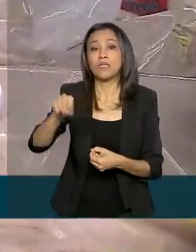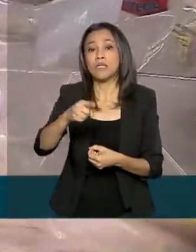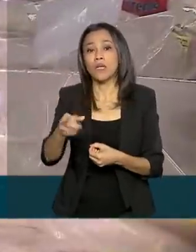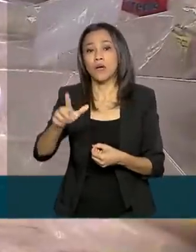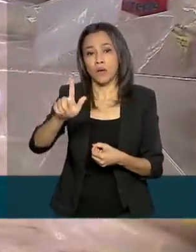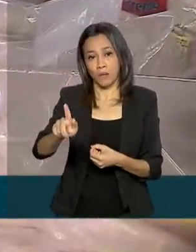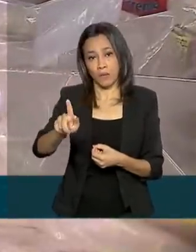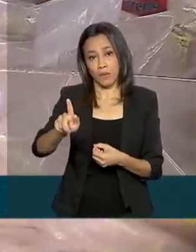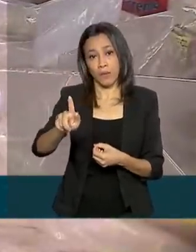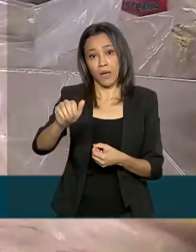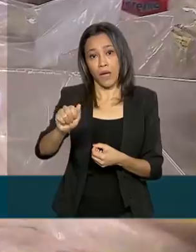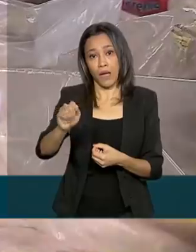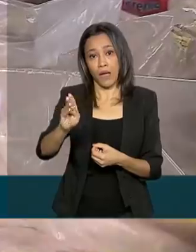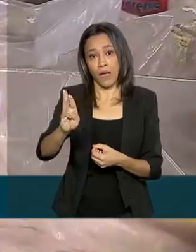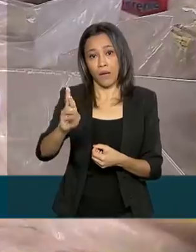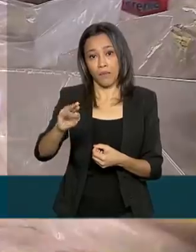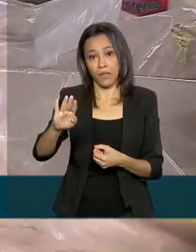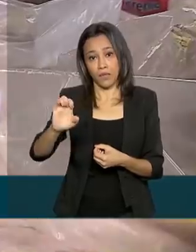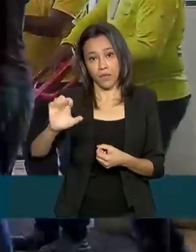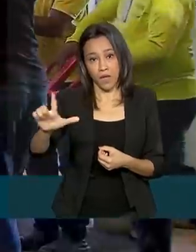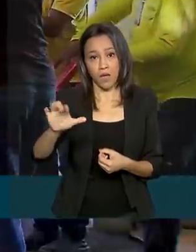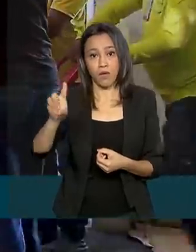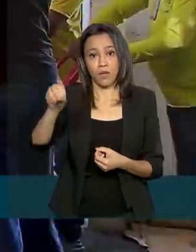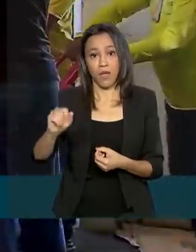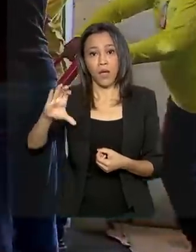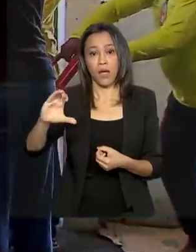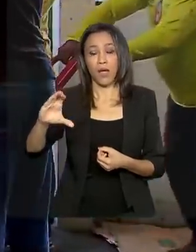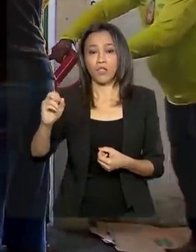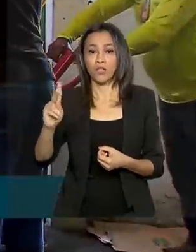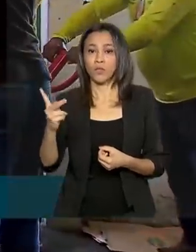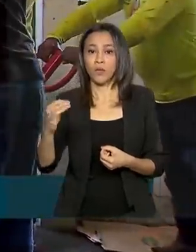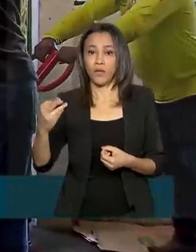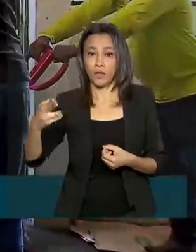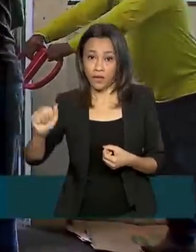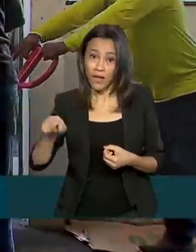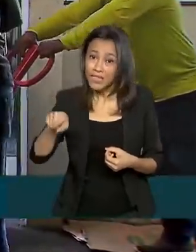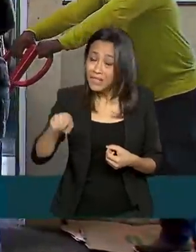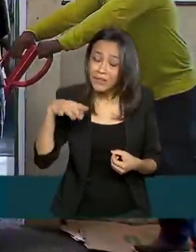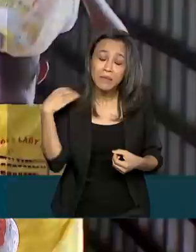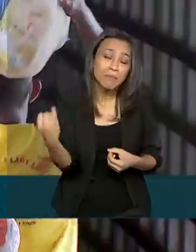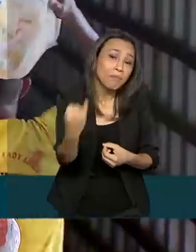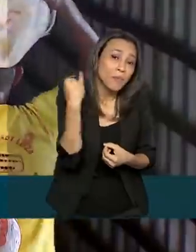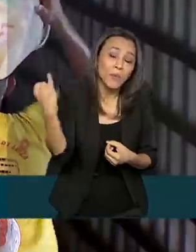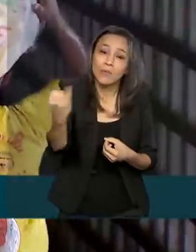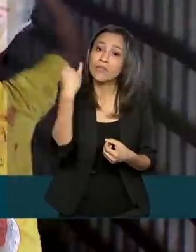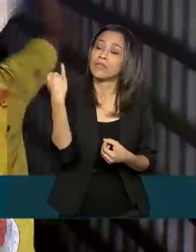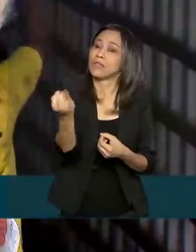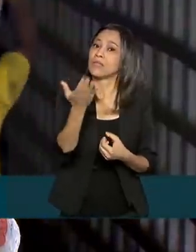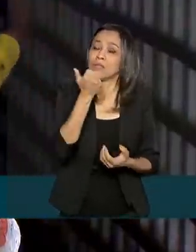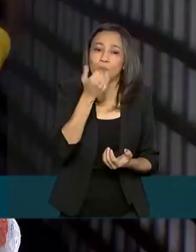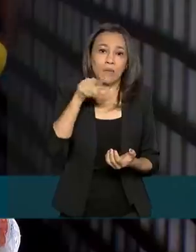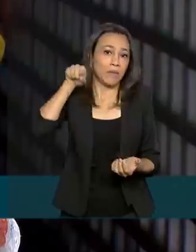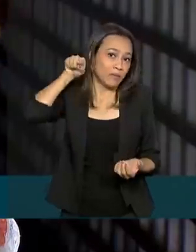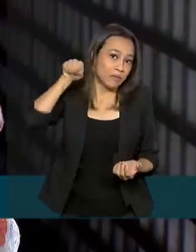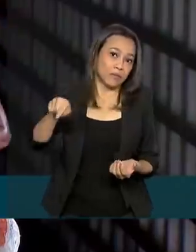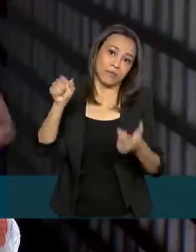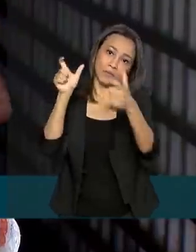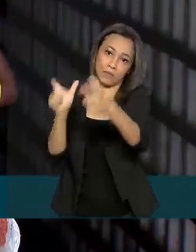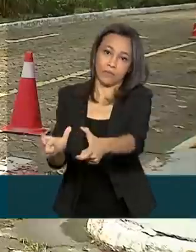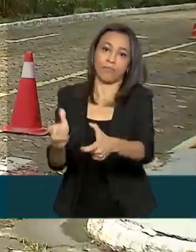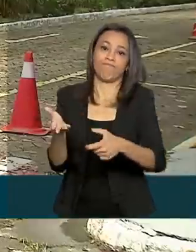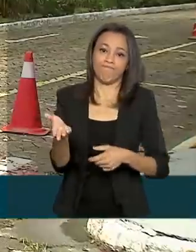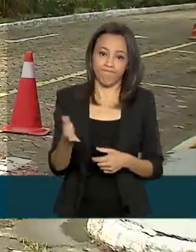onde é eminente essa presença desse suporte alimentar naquele